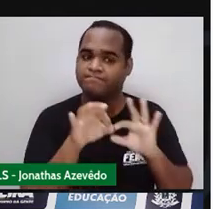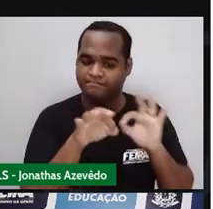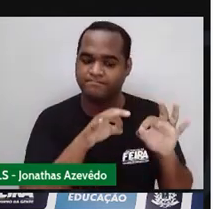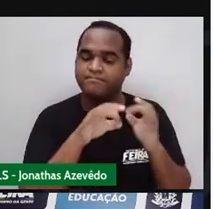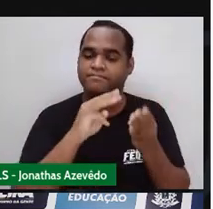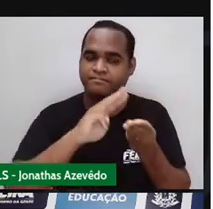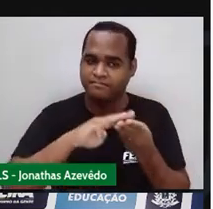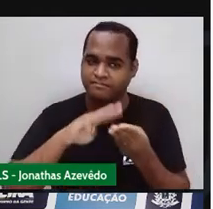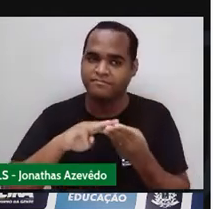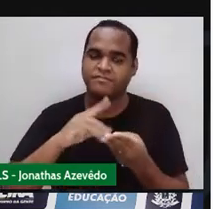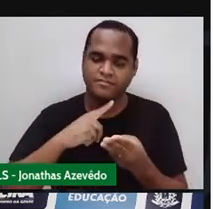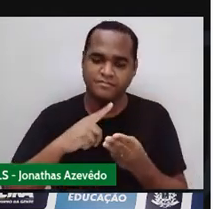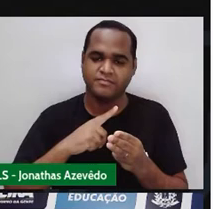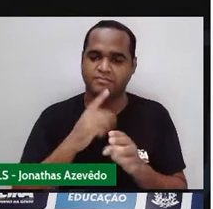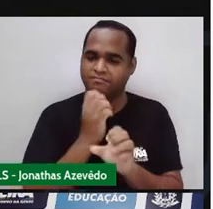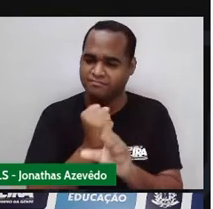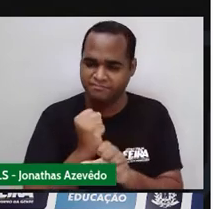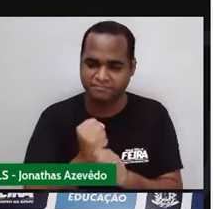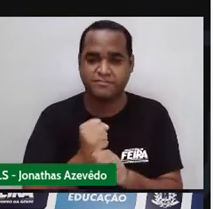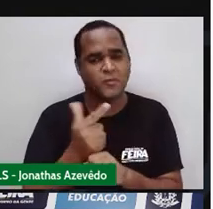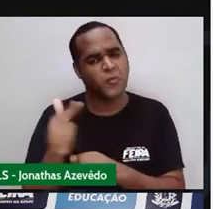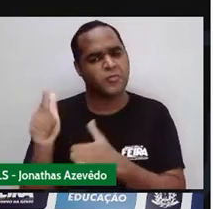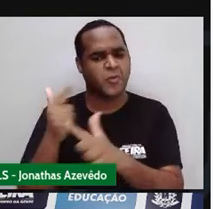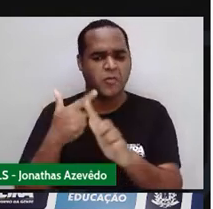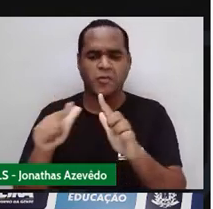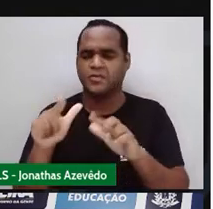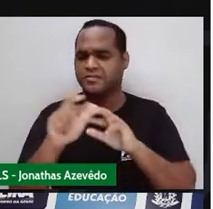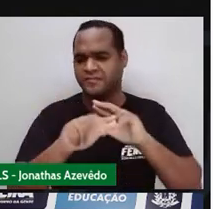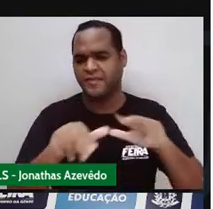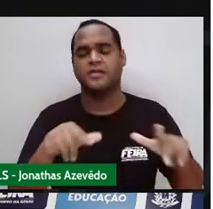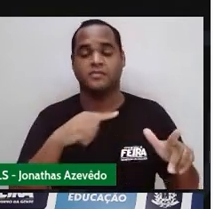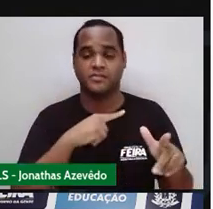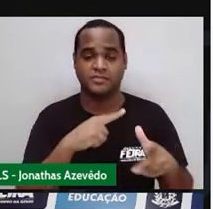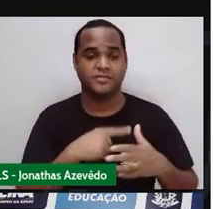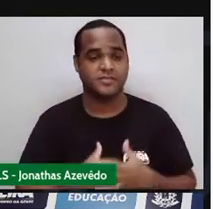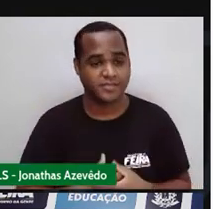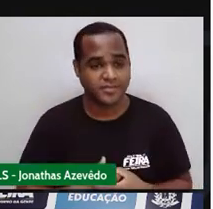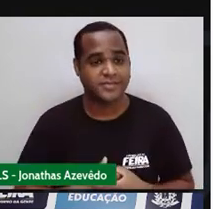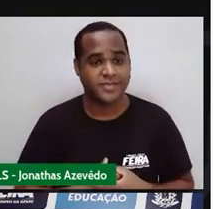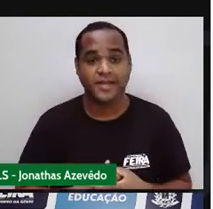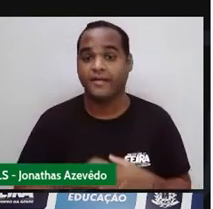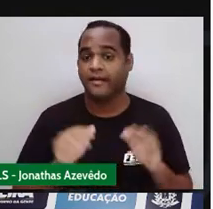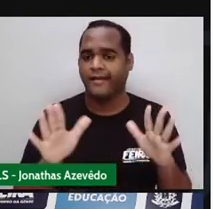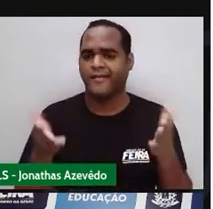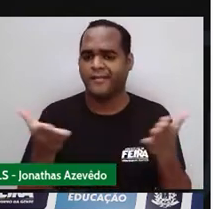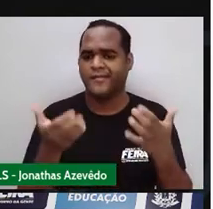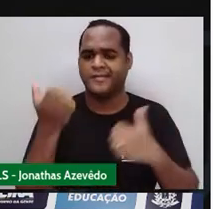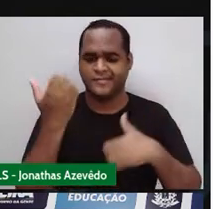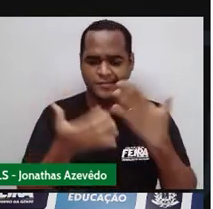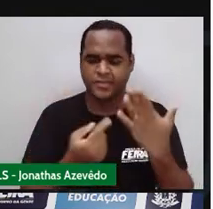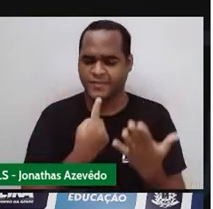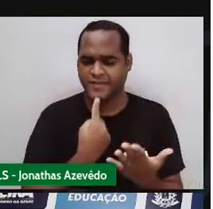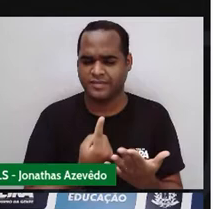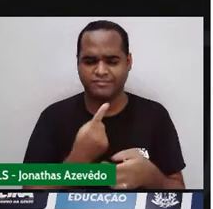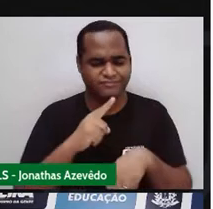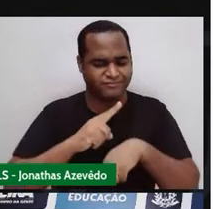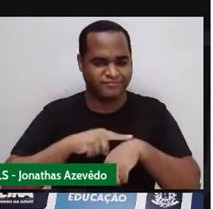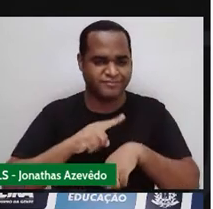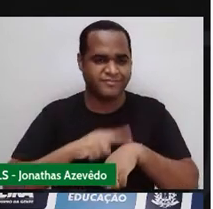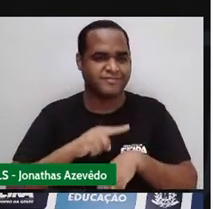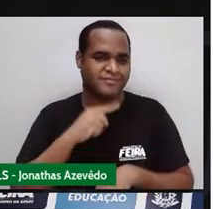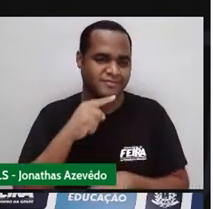matemática por ali, né? E tantas outras coisas que a gente não vai falar, né? Porque